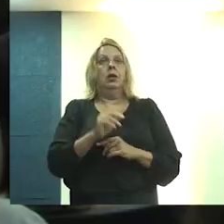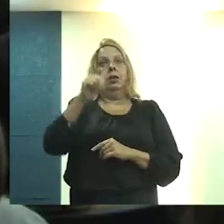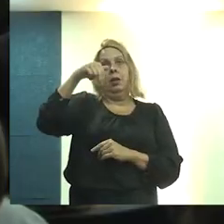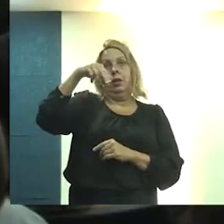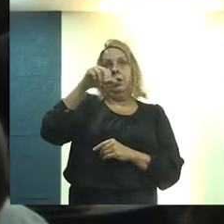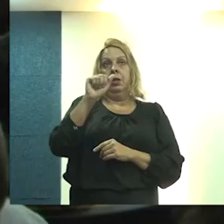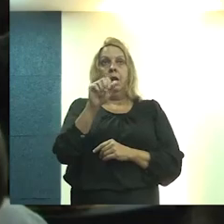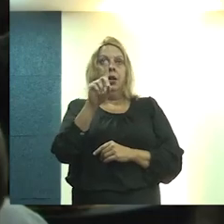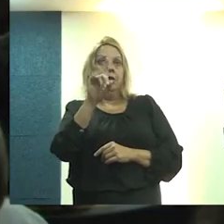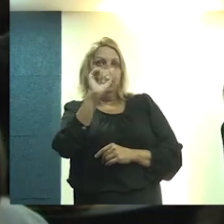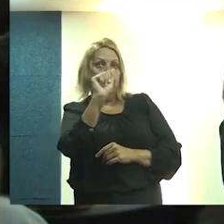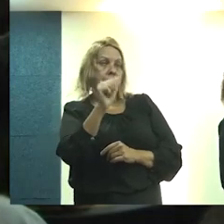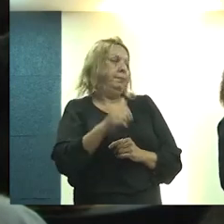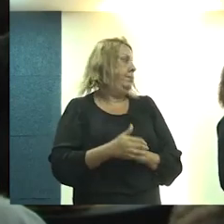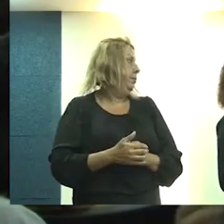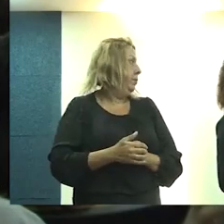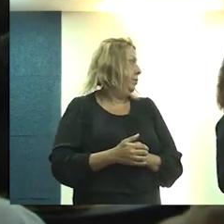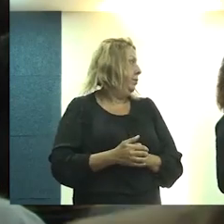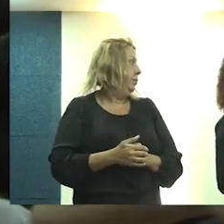senhora Nádia Somec.